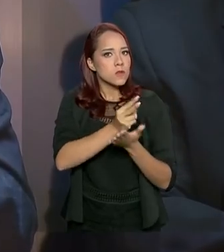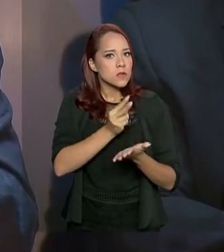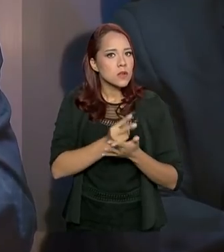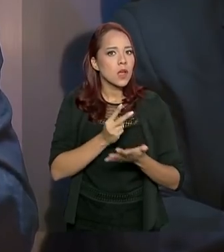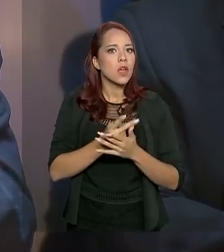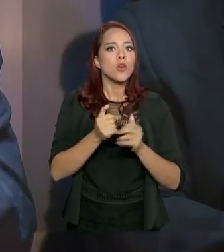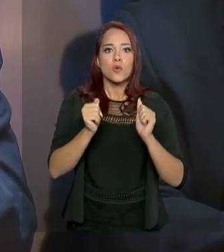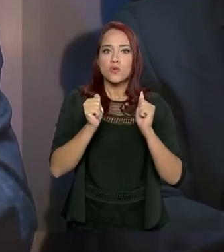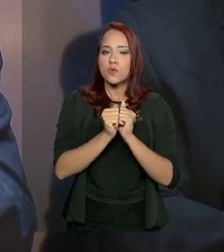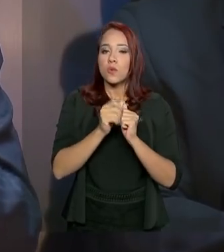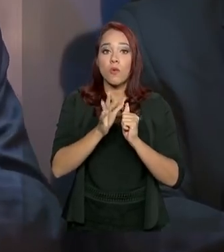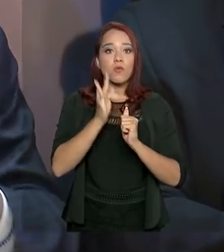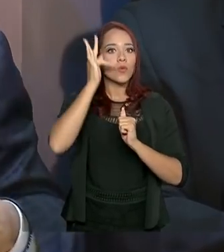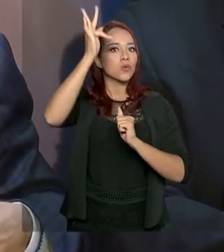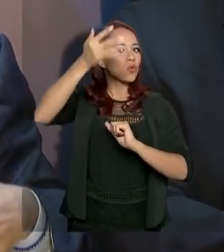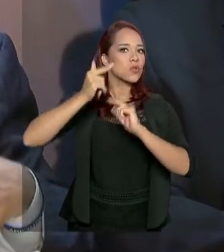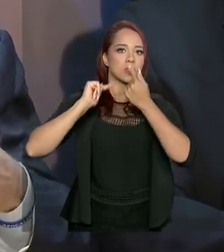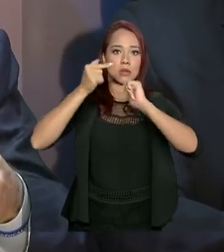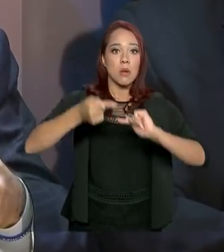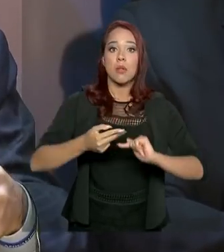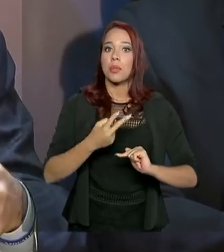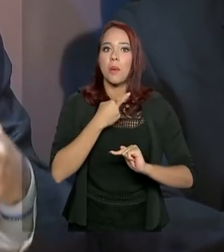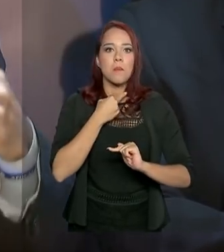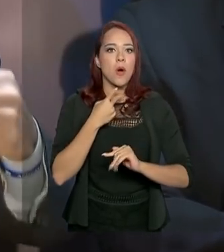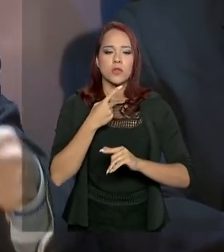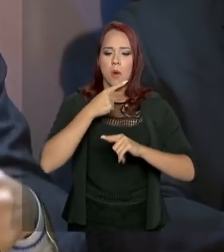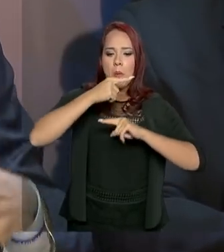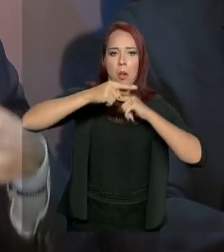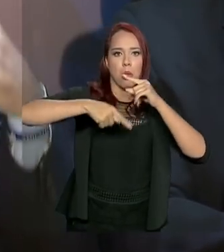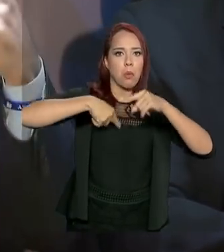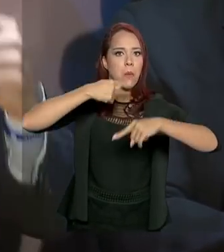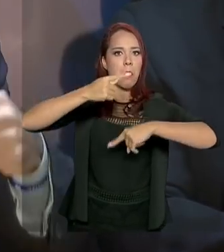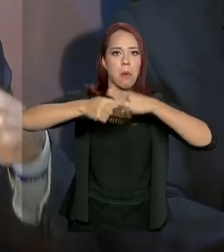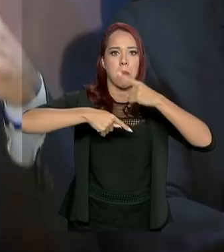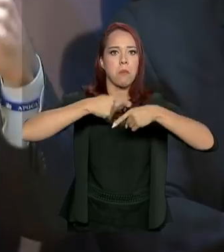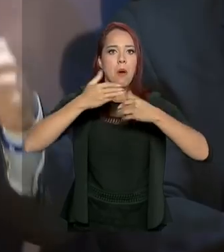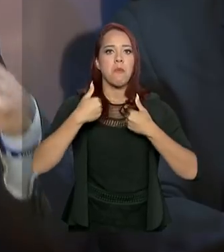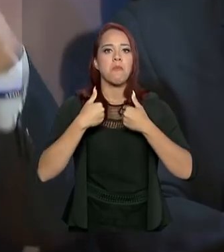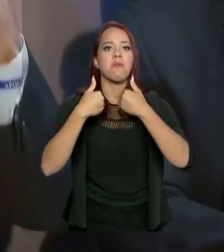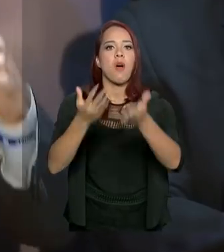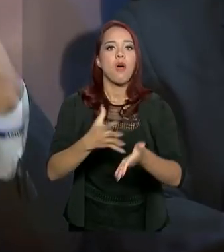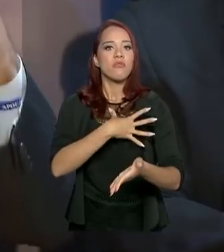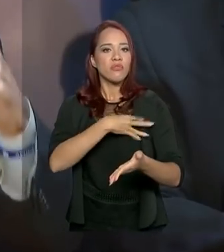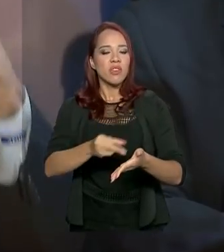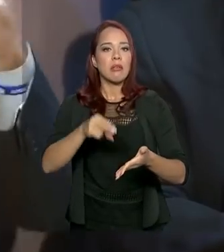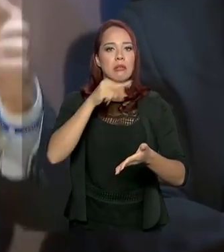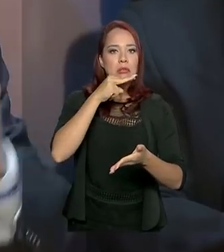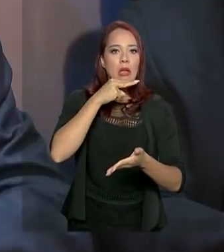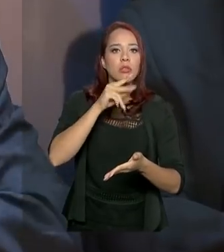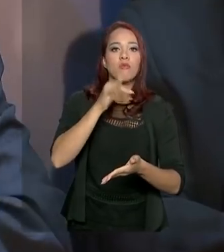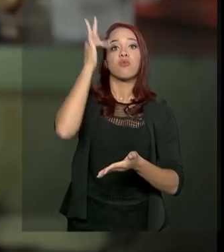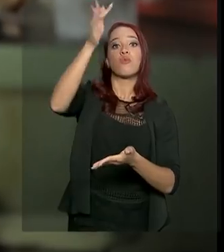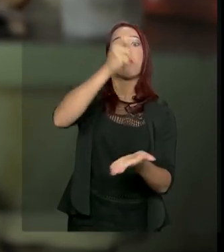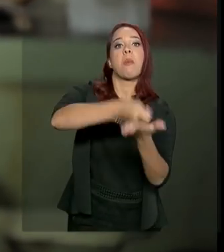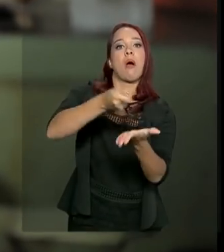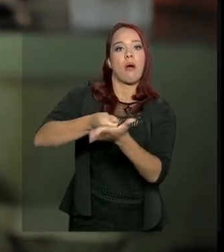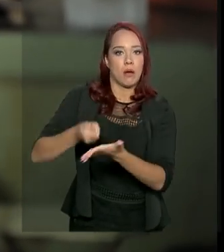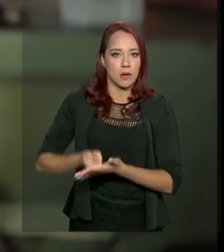com as futuras gerações. Nós não podemos nos endividar em bola de neve e jogar isso para filhos e netos também pagarem lá na